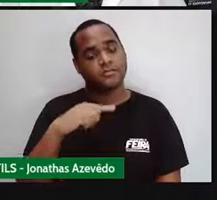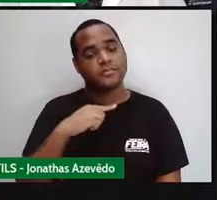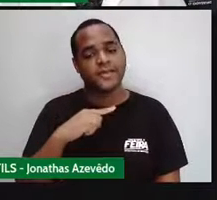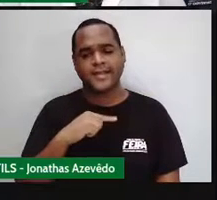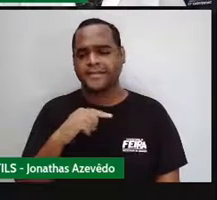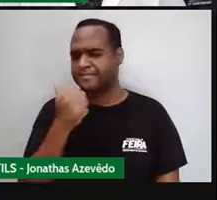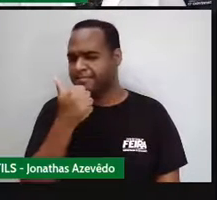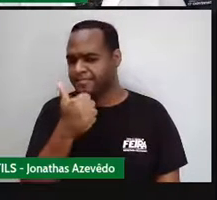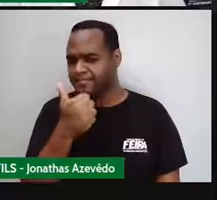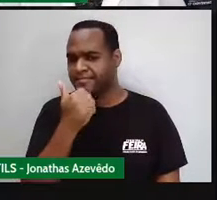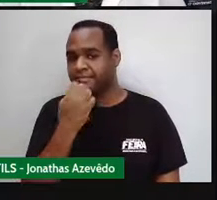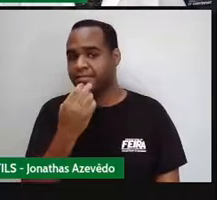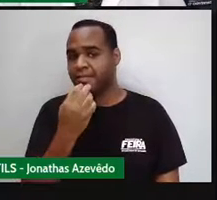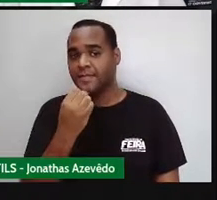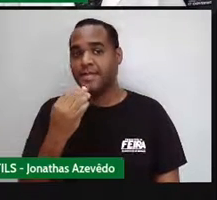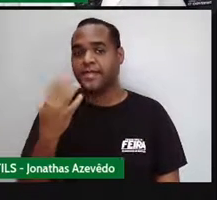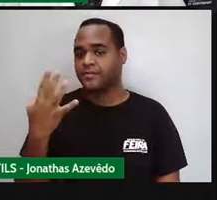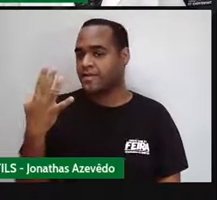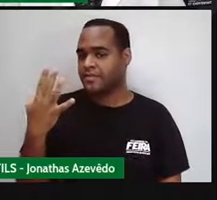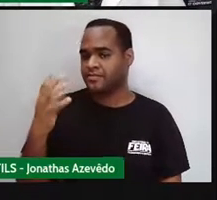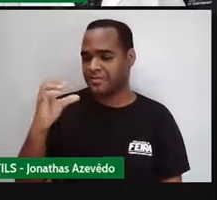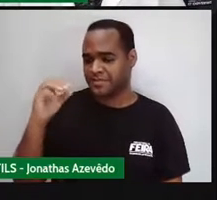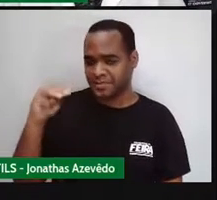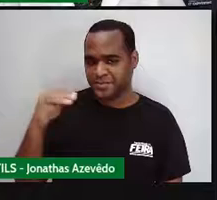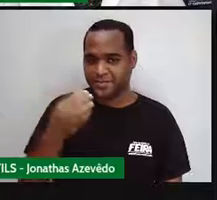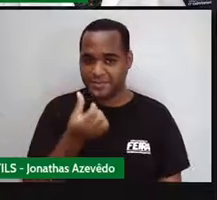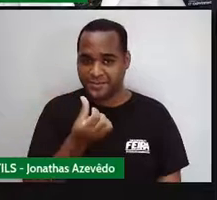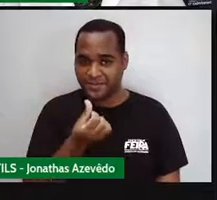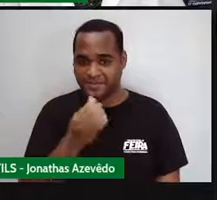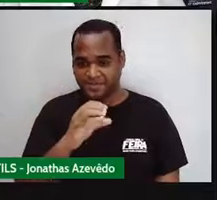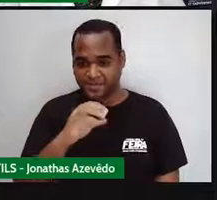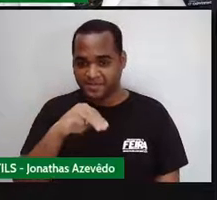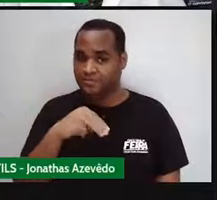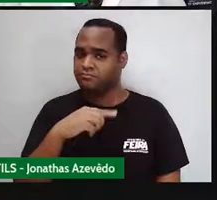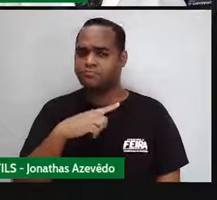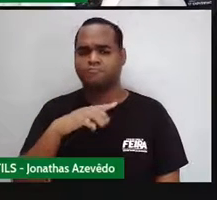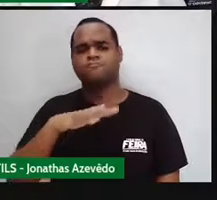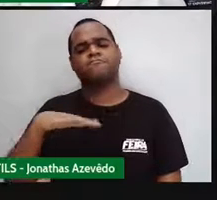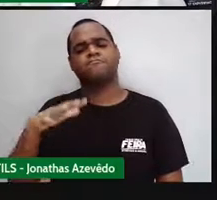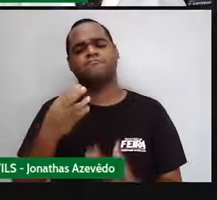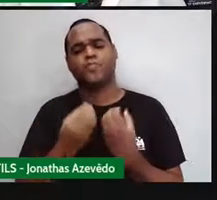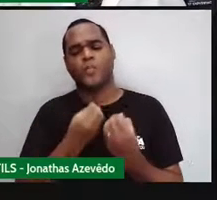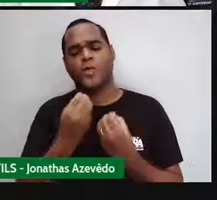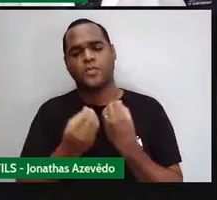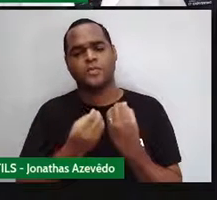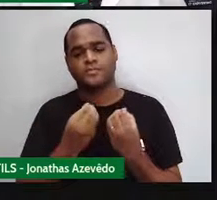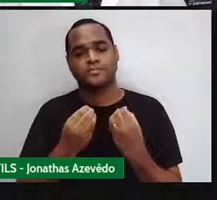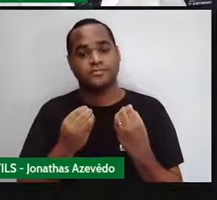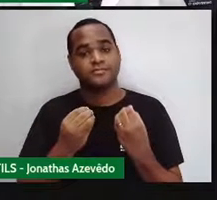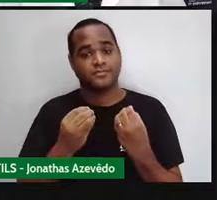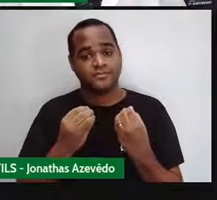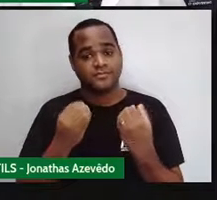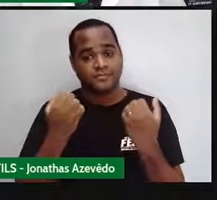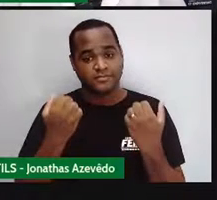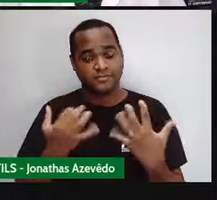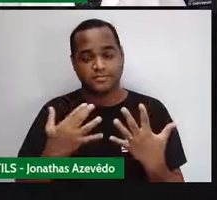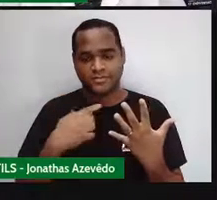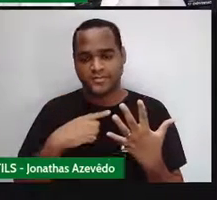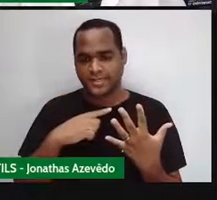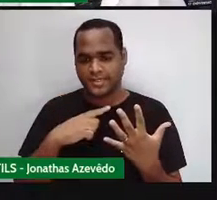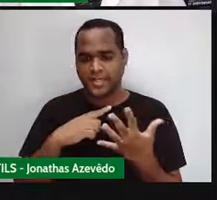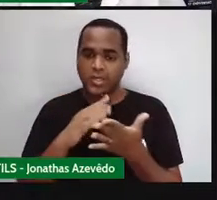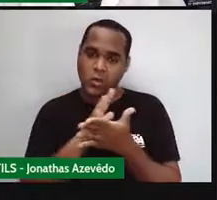Só que esse 4 e esse 6, professor, o que é que a gente vai fazer? Produto entre as